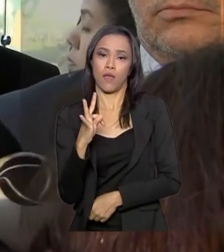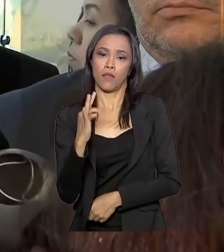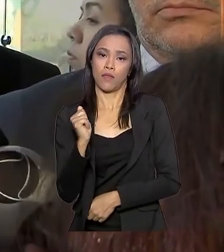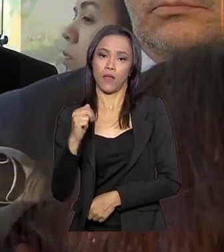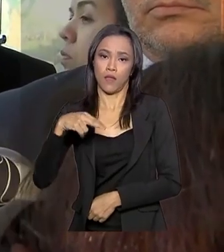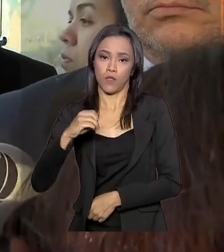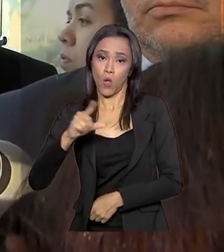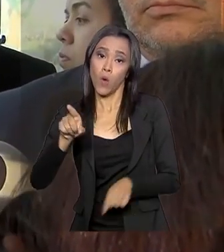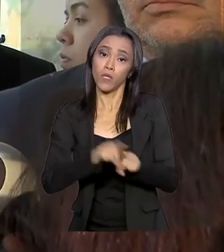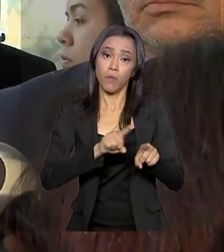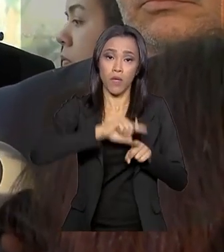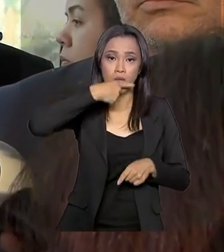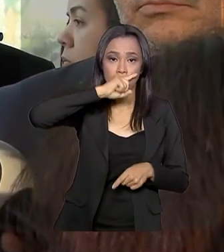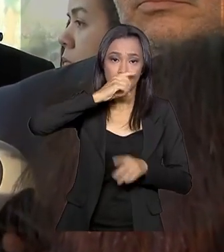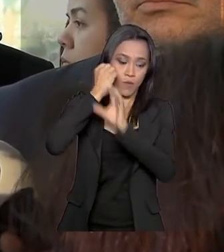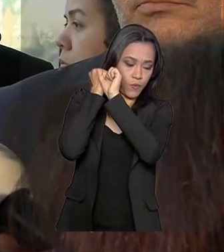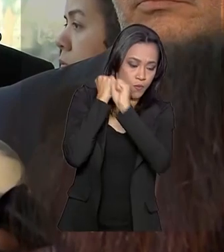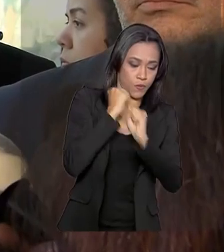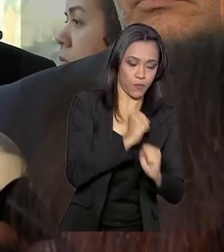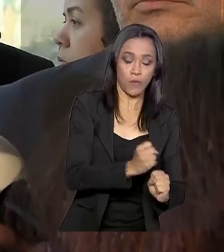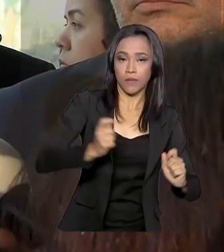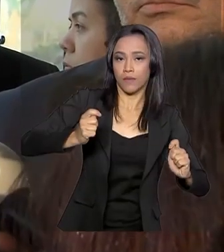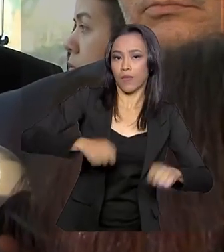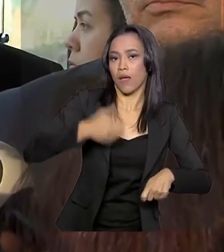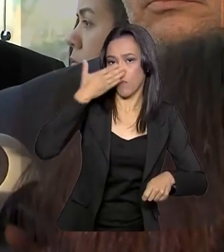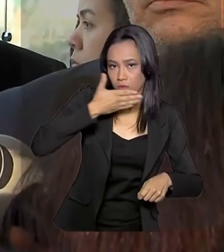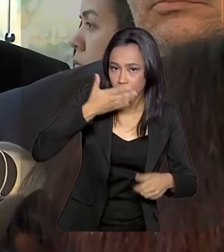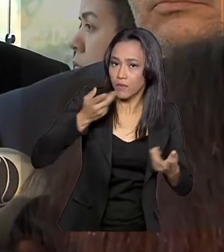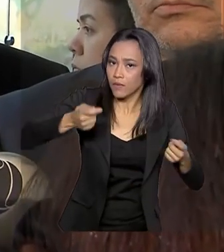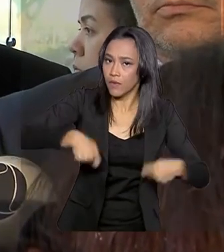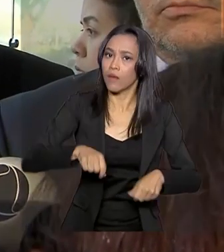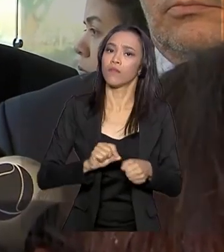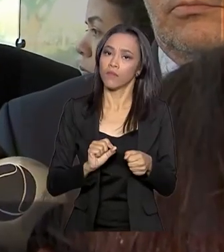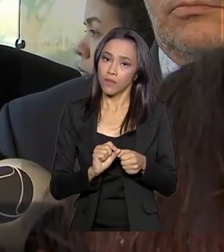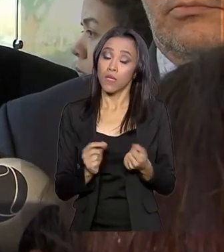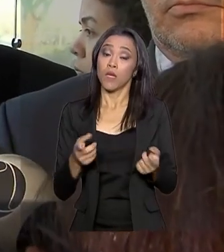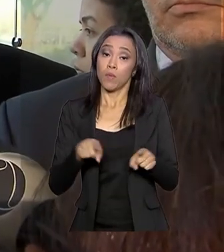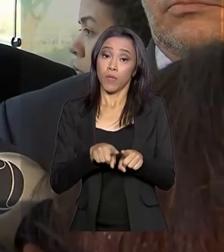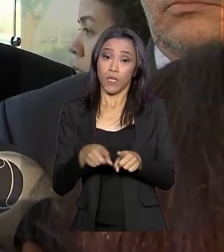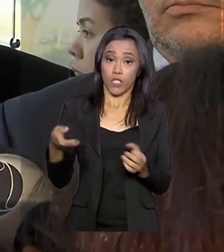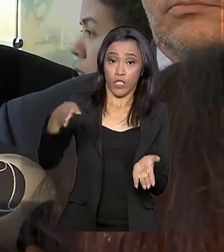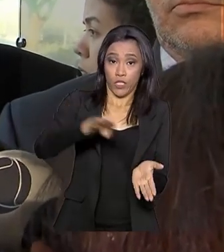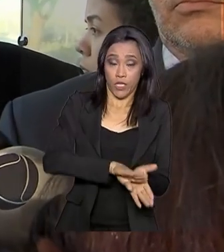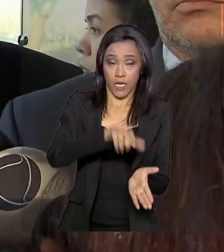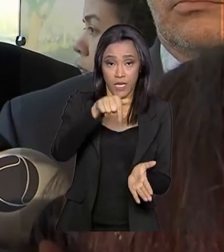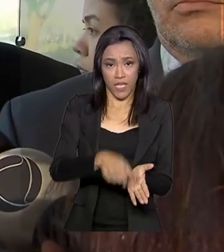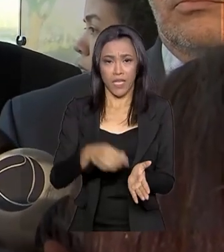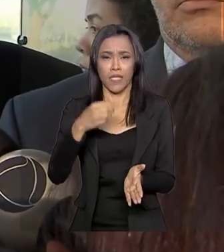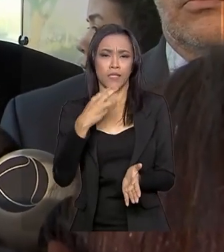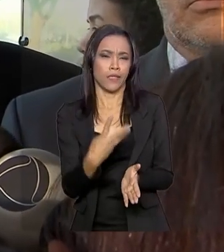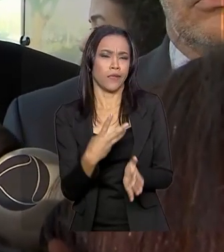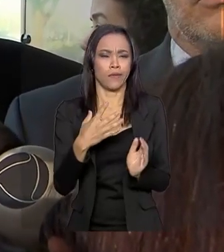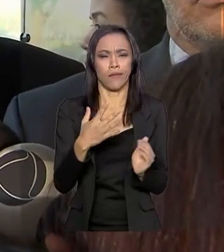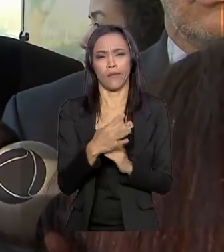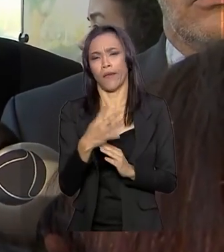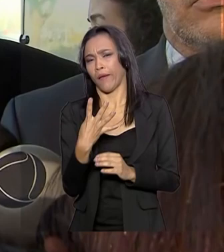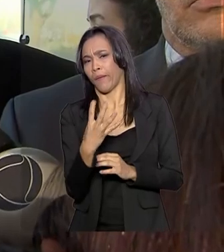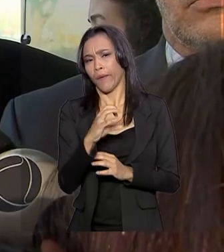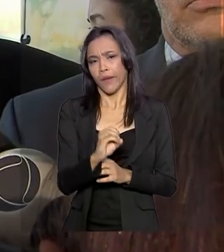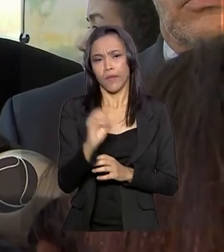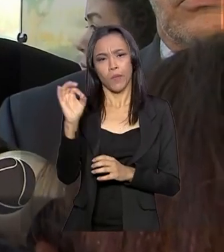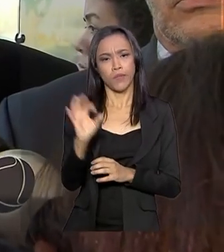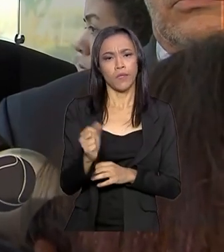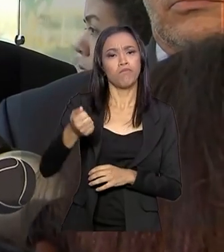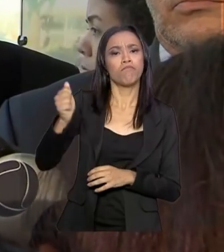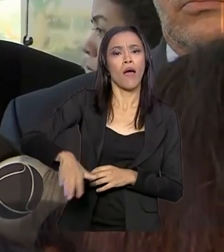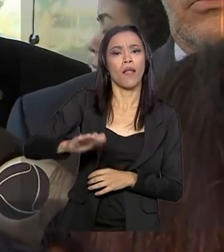para eles entrarem com o etanol, que é muito bom para o Brasil, porque chega aqui com 30%, 40% mais barato do que o